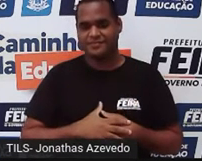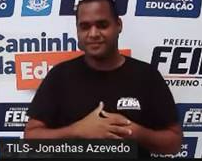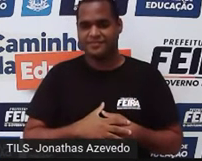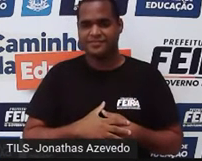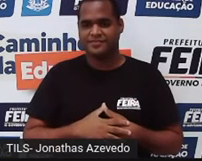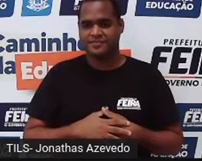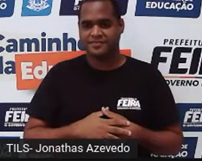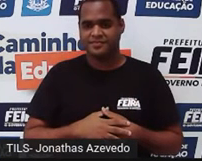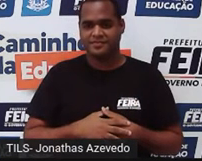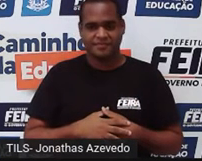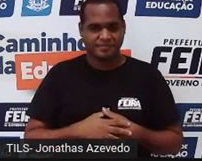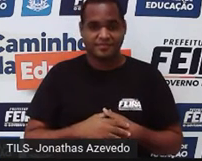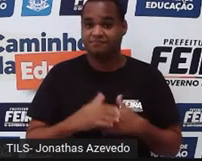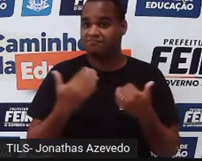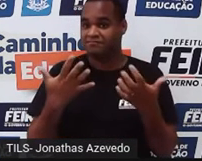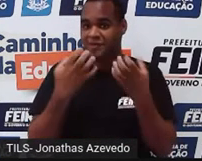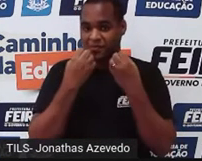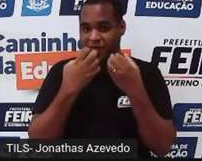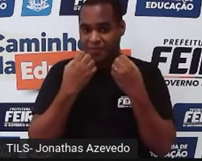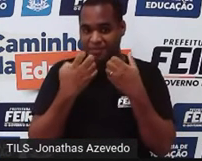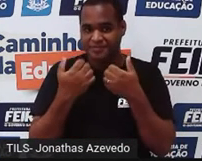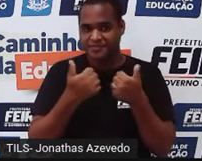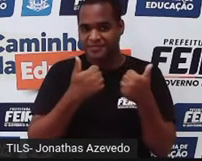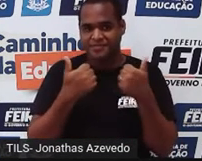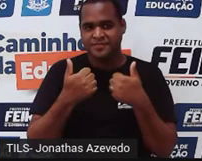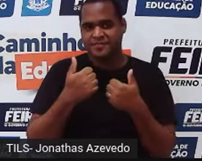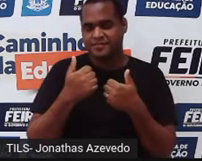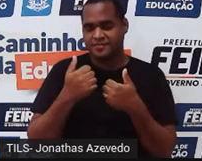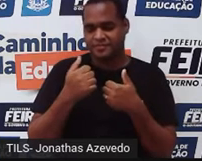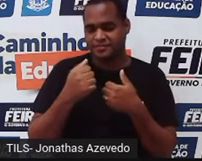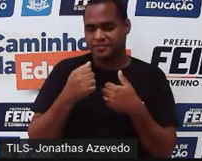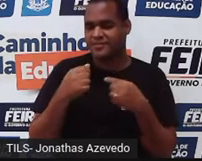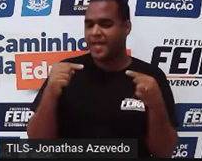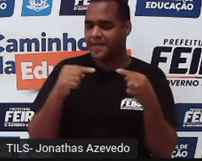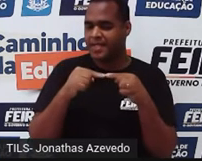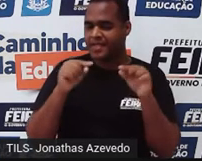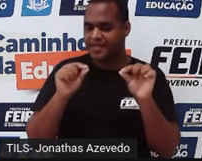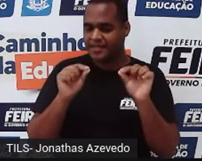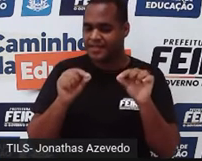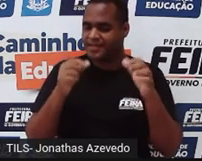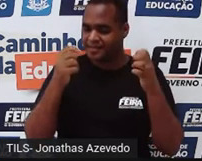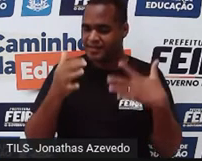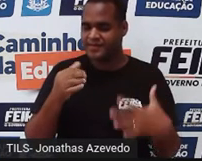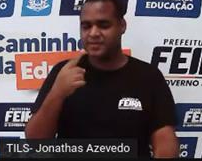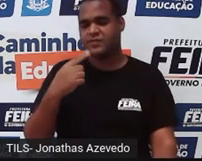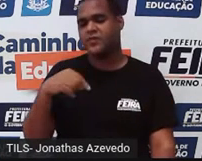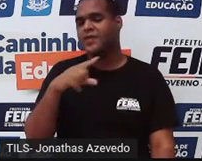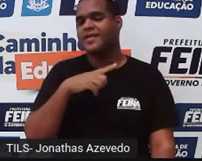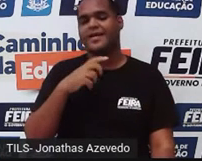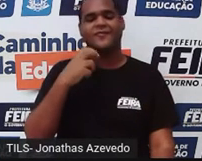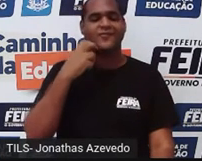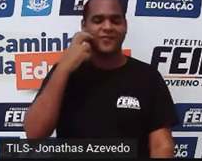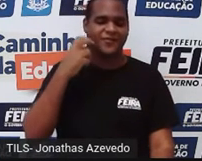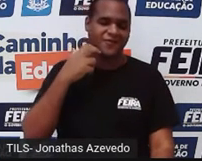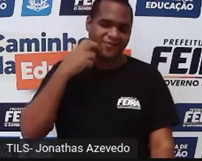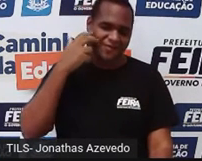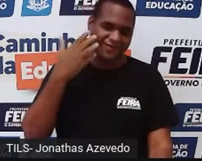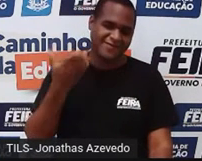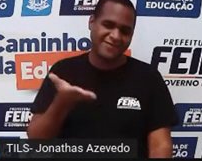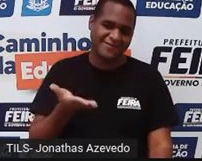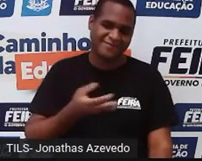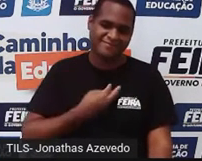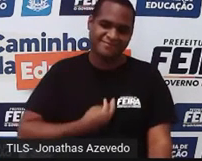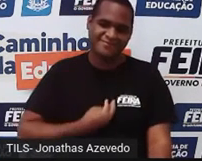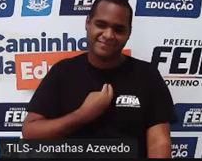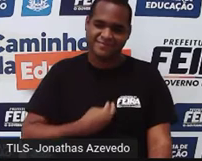Tá bom, né? Releve o meu momento de vergonha aqui, tá?